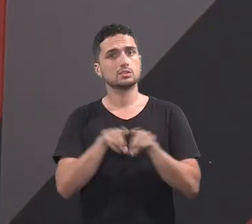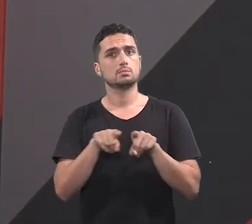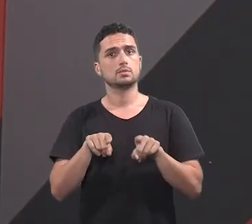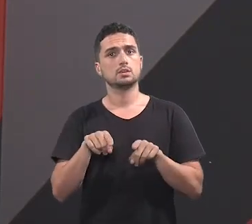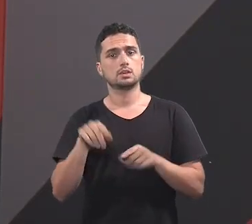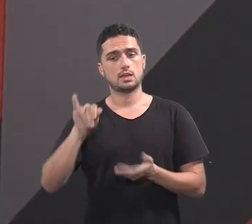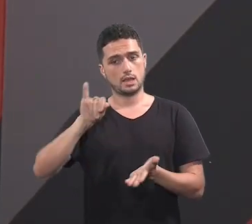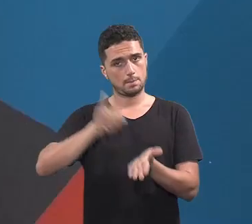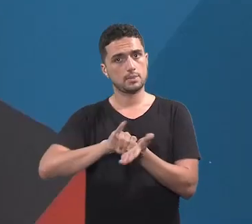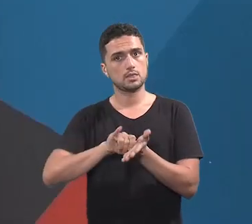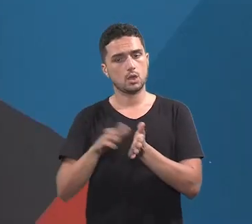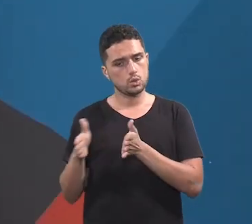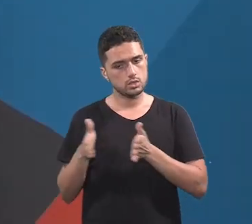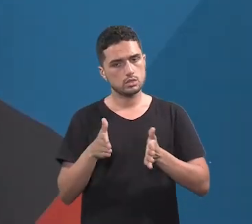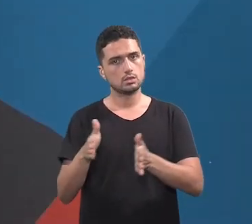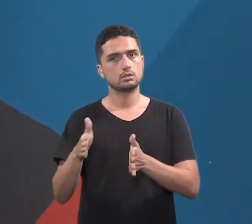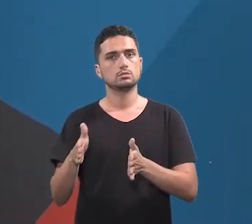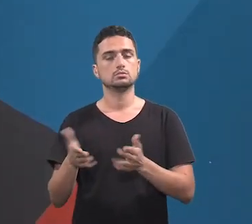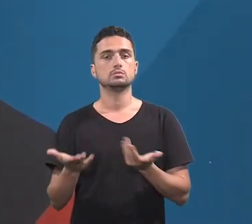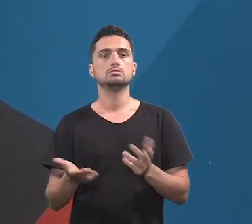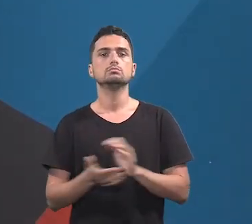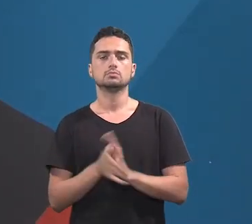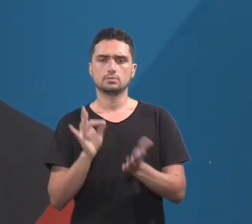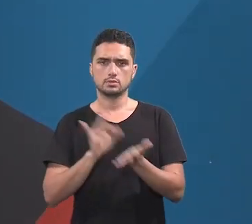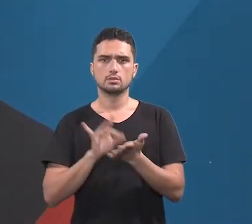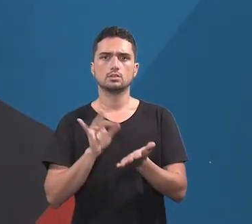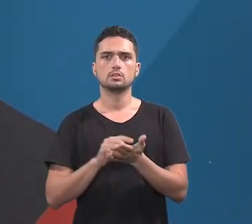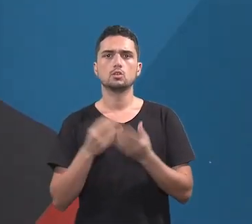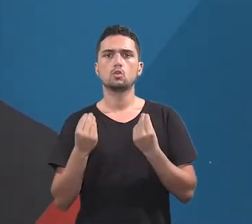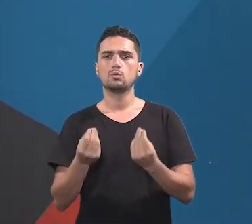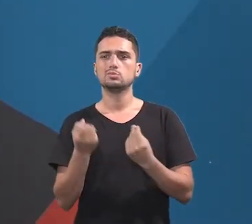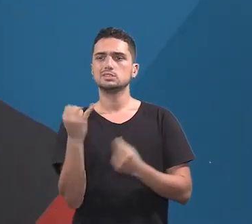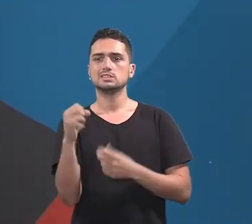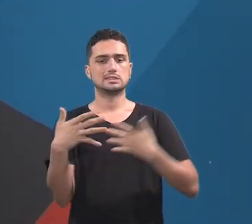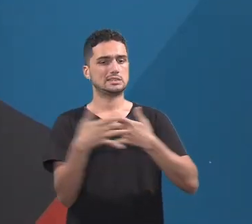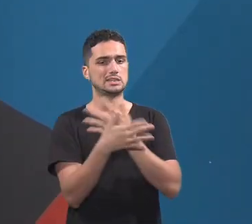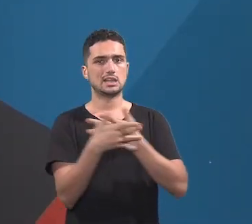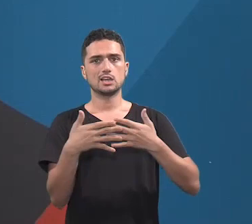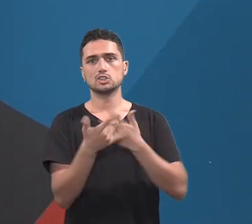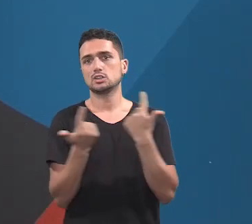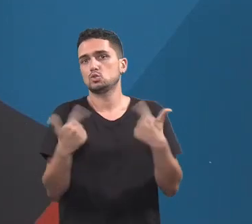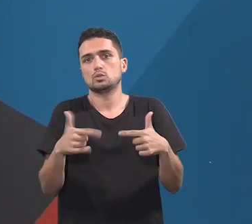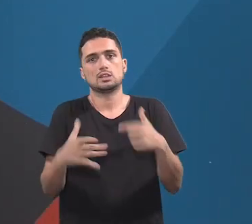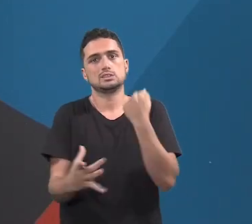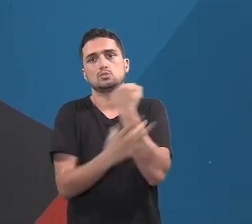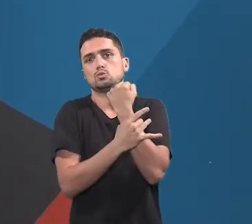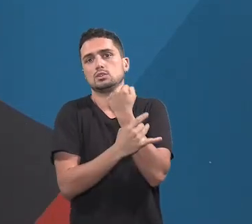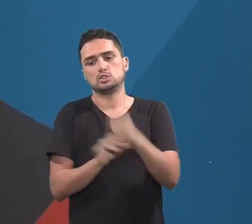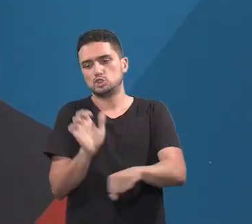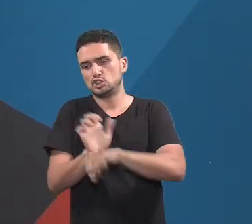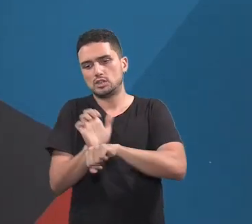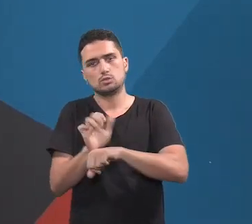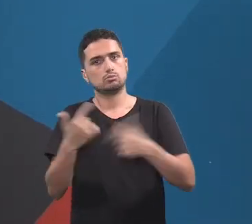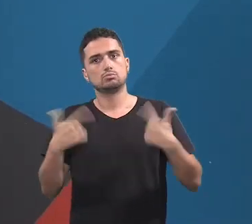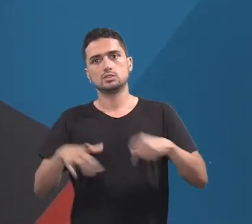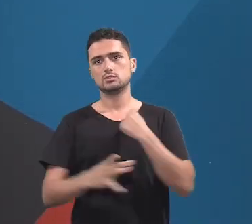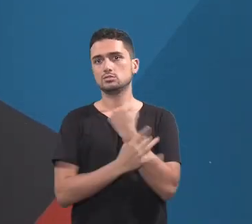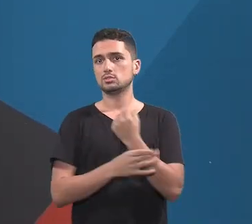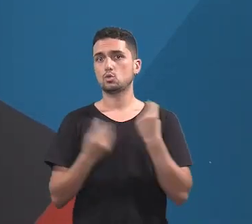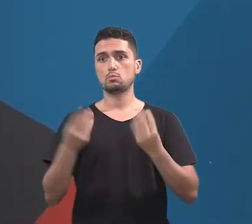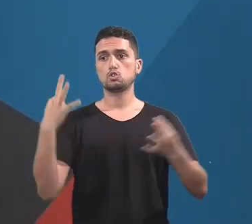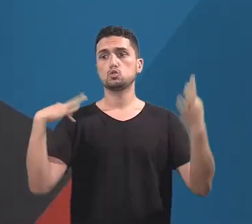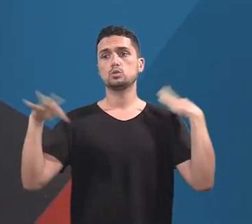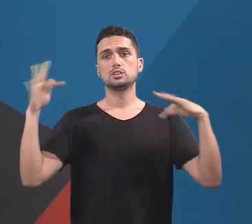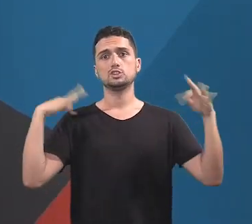trânsito da capital, né? Verdade. E um município sem segurança, um estado sem segurança, não vai